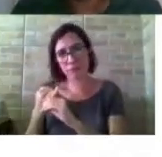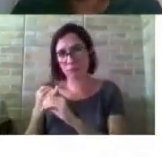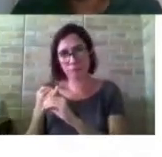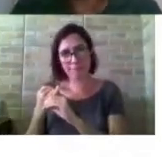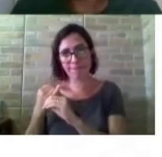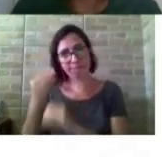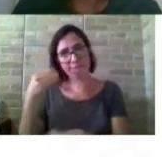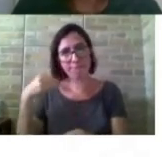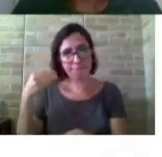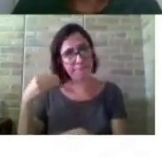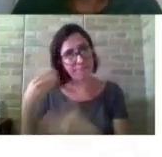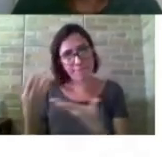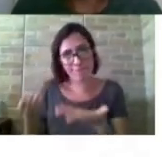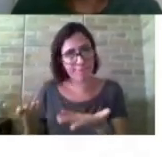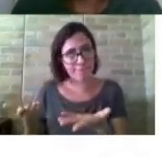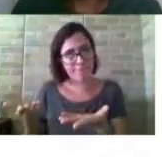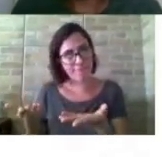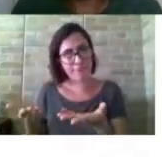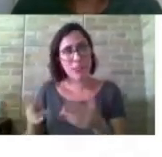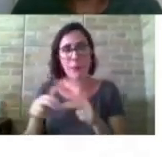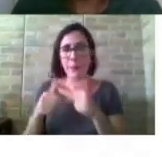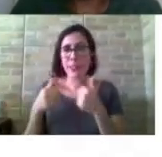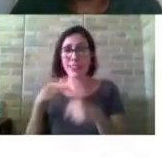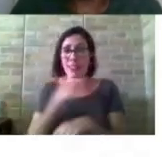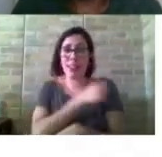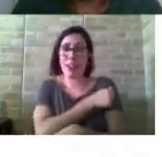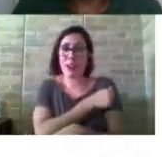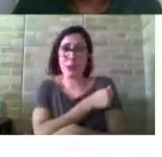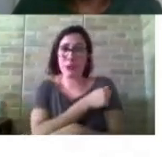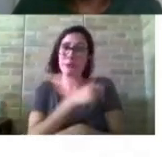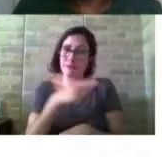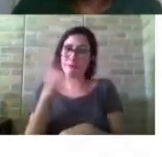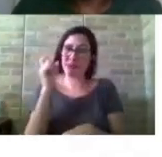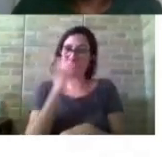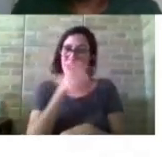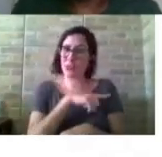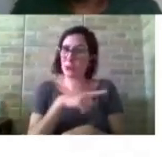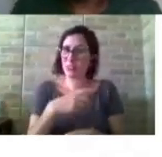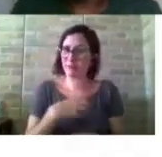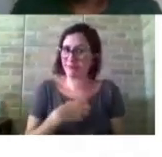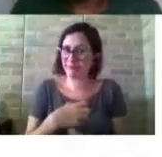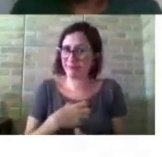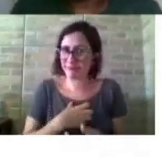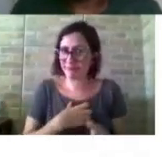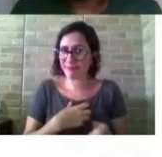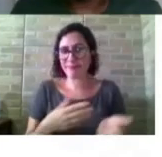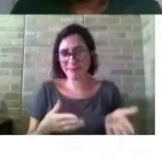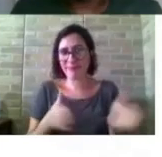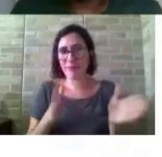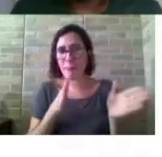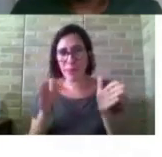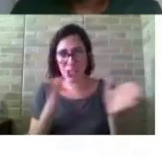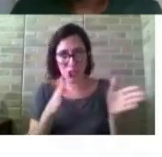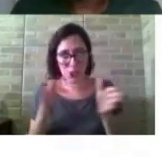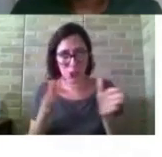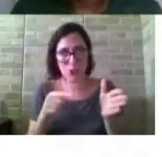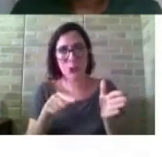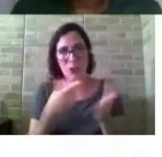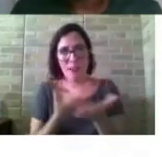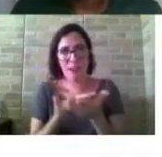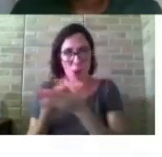fraca, então, ele ia ter dificuldade durante o acompanhamento das aulas.